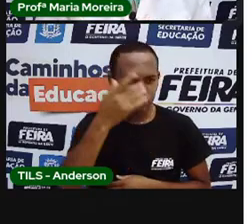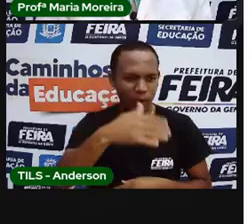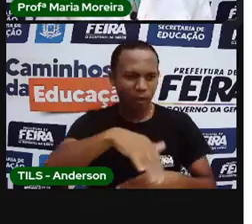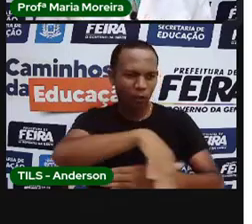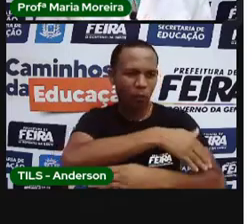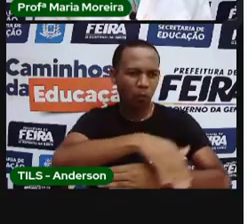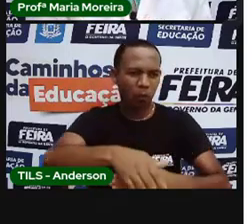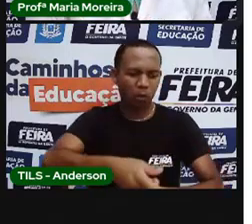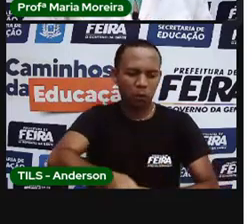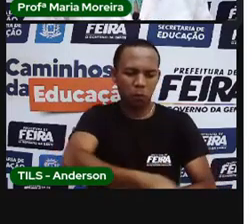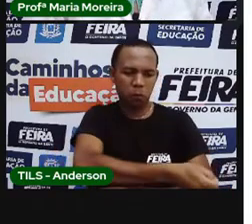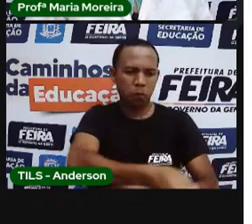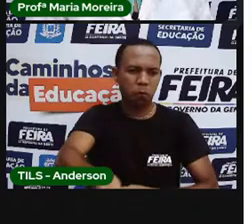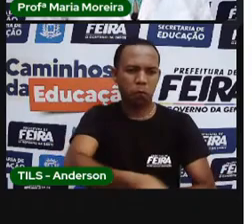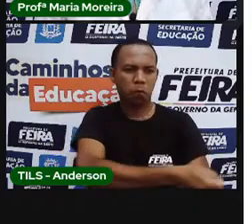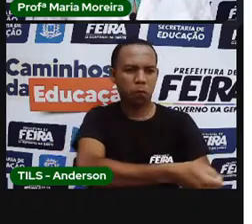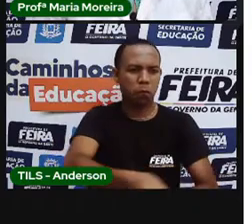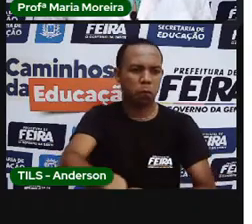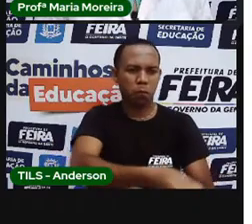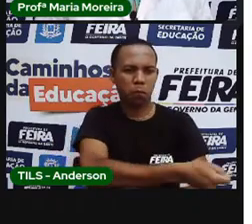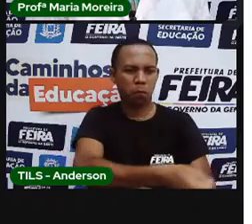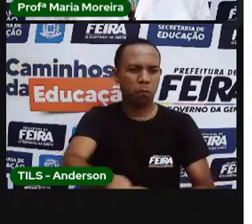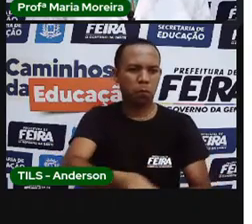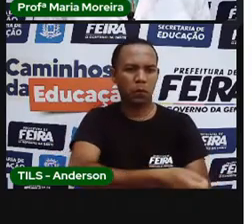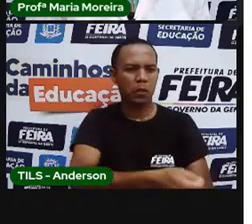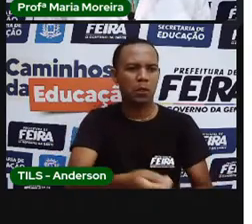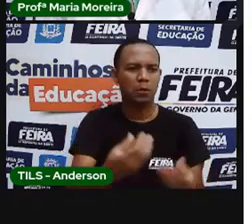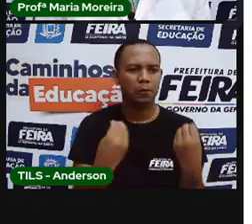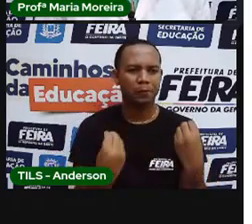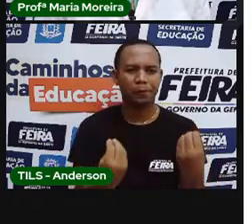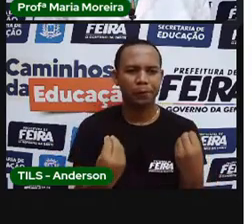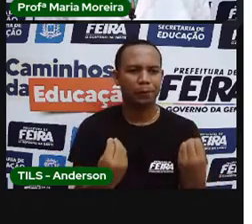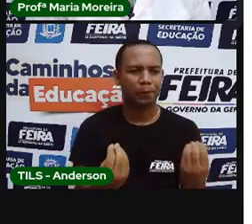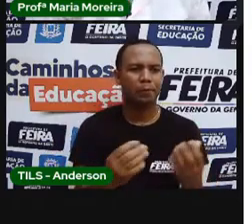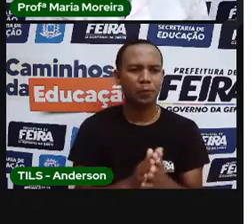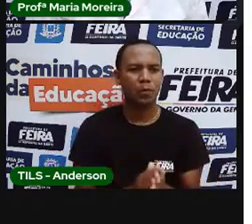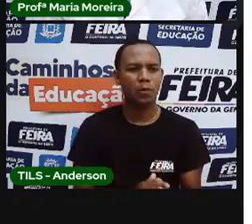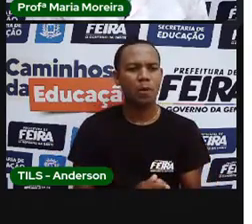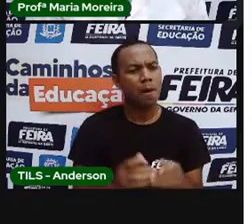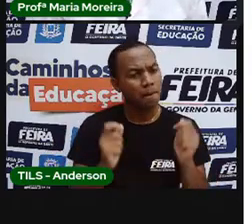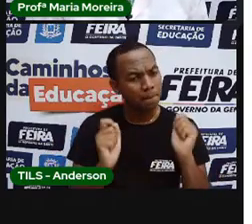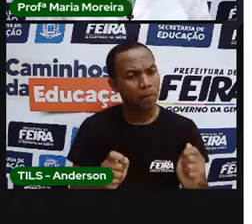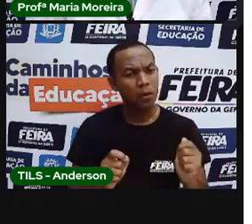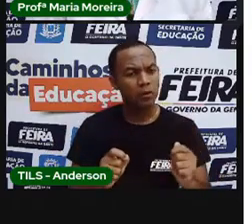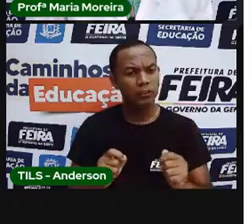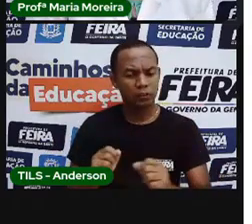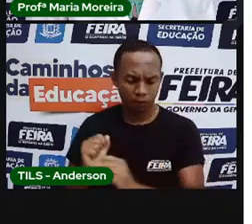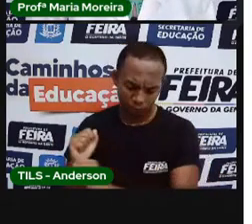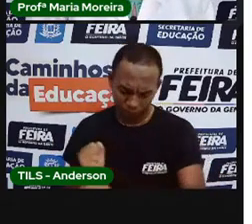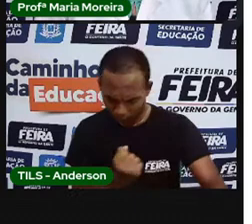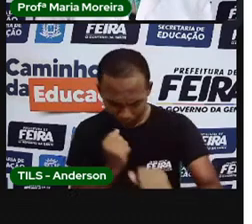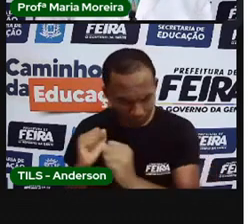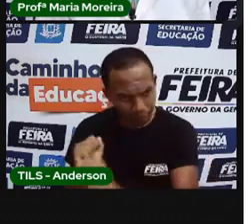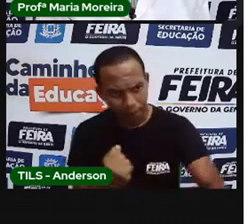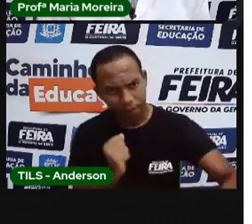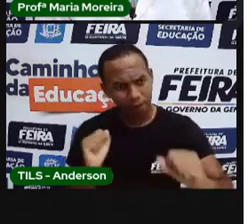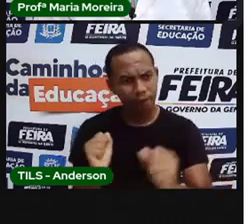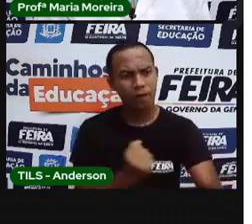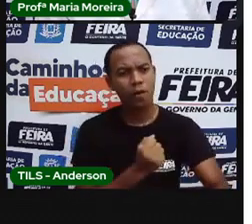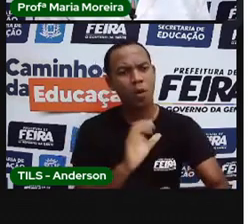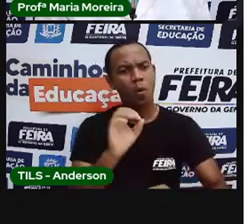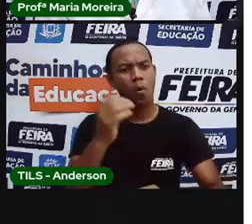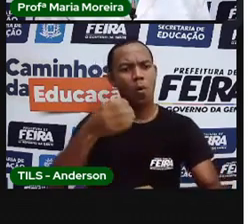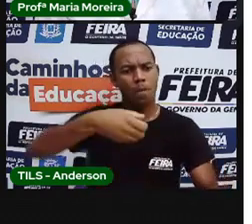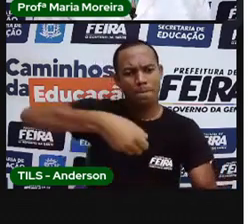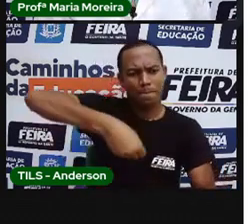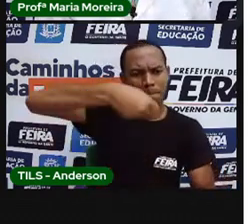a calçada, na verdade, com o quê? Com a mangueira. Quando poderia varrer, ou se precisar de jogar água, jogar um balde de água, porque